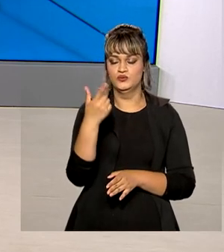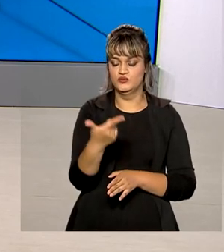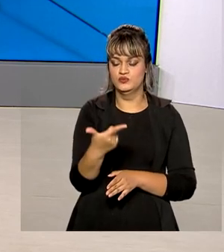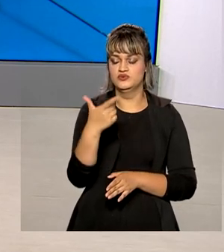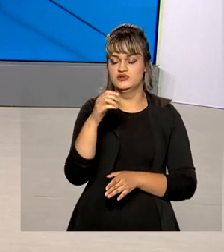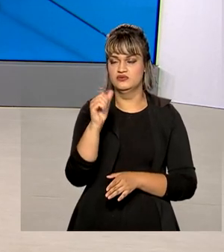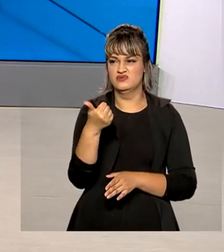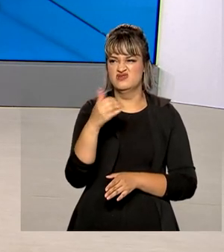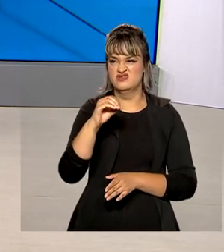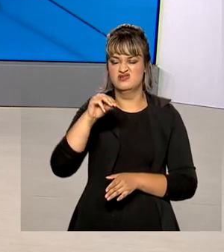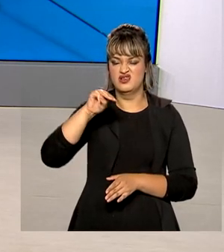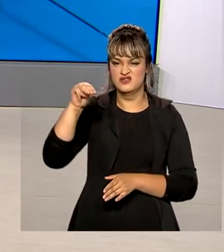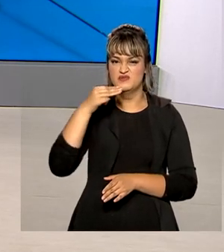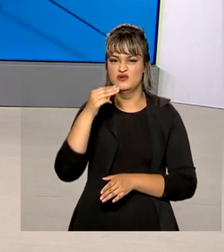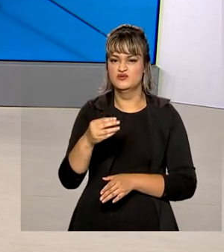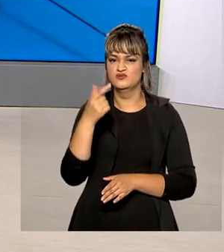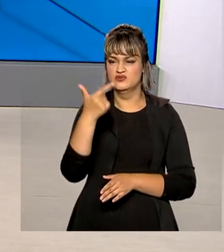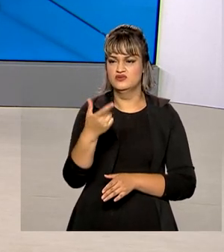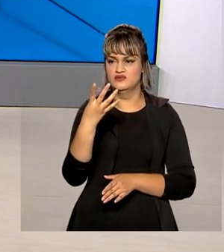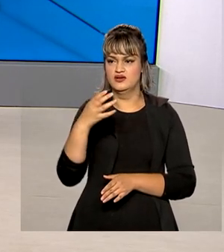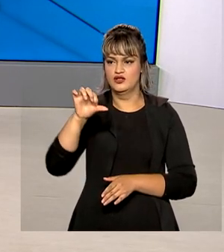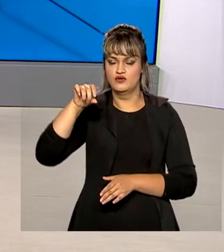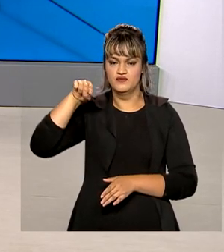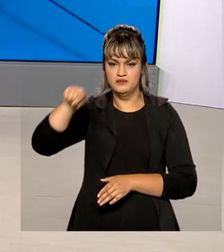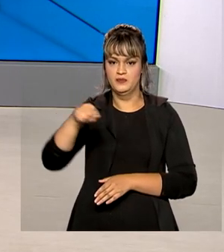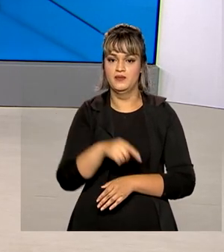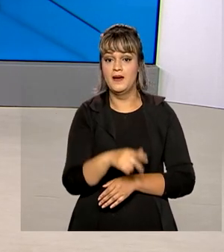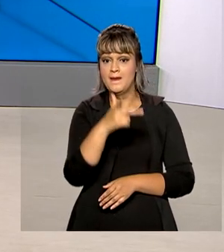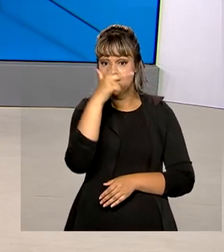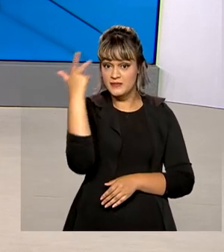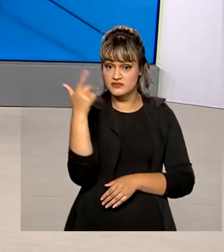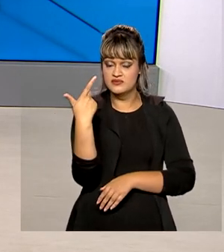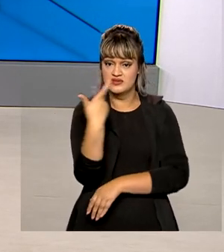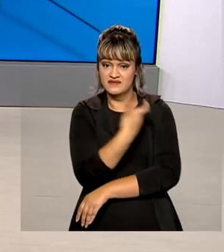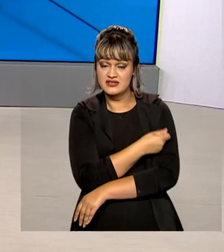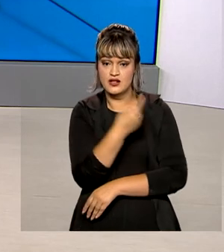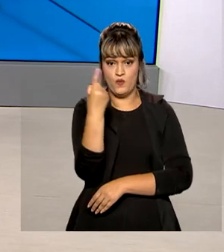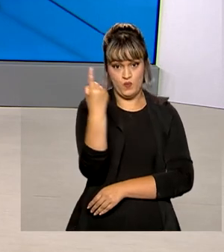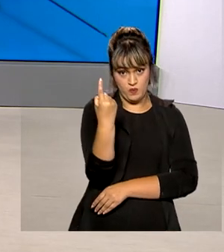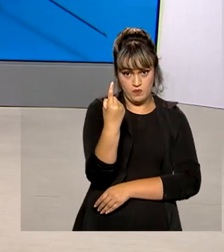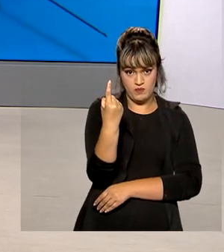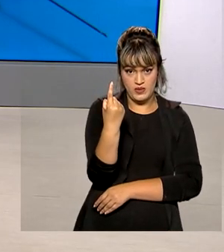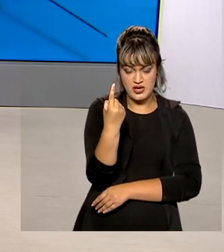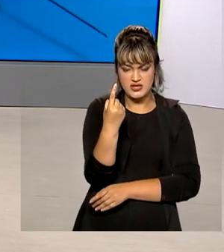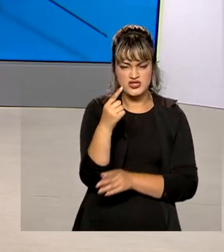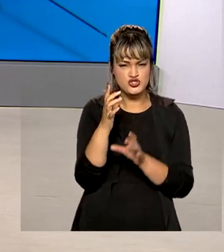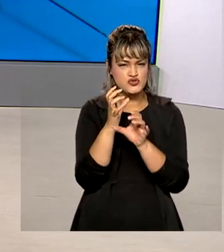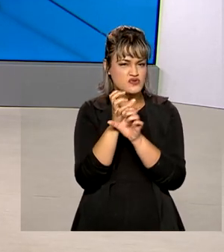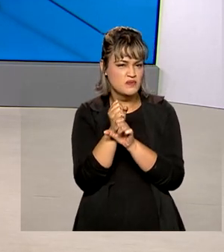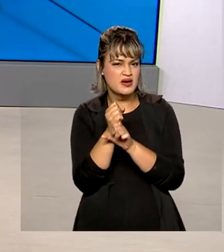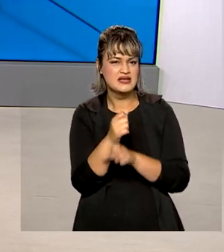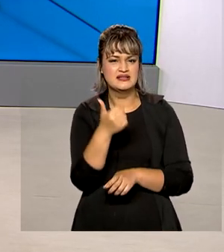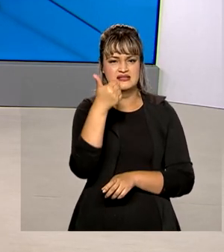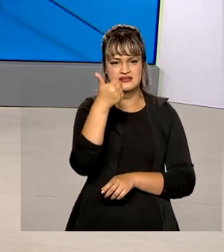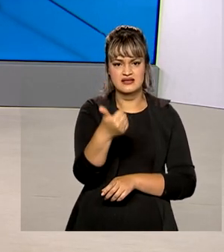.549.000. O número de pessoas que tomaram a primeira dose ultrapassam